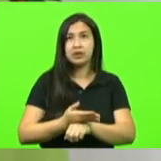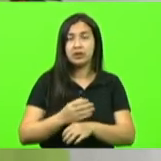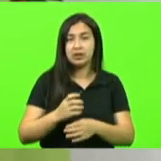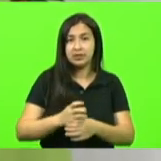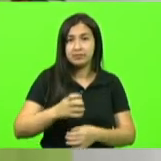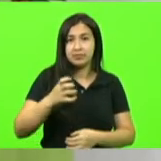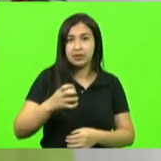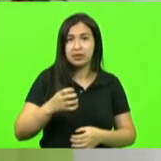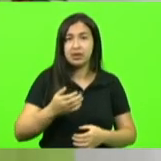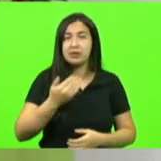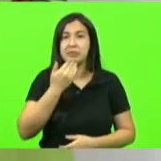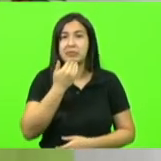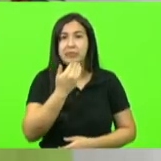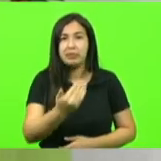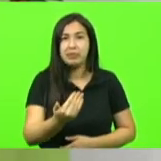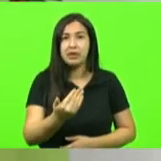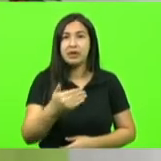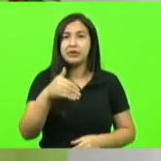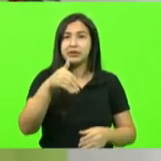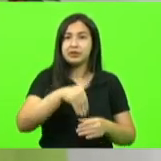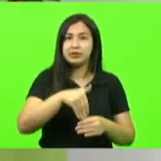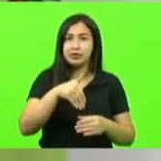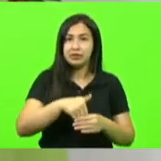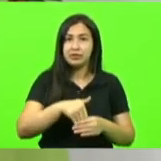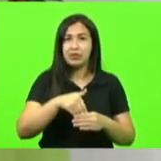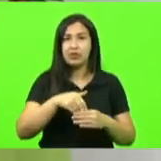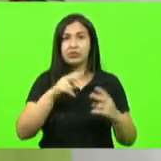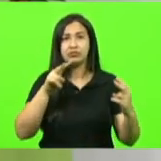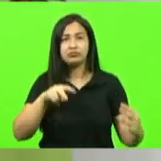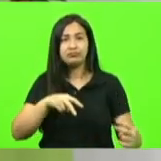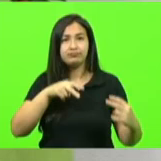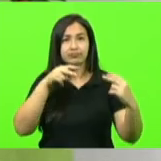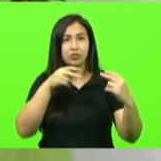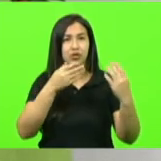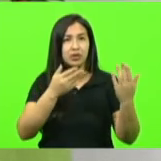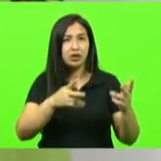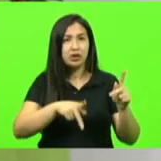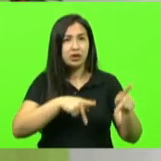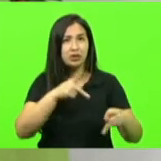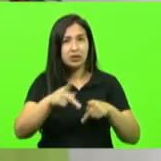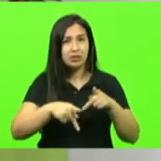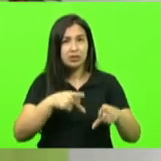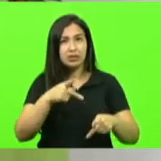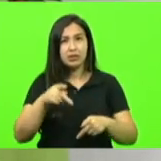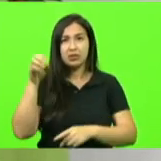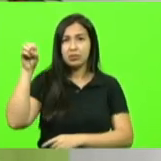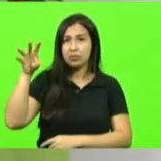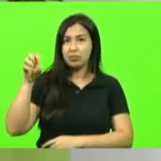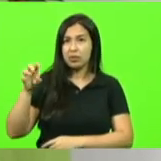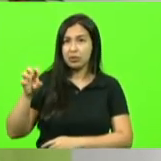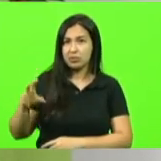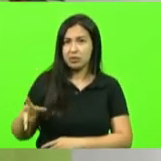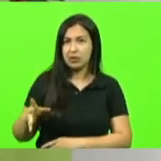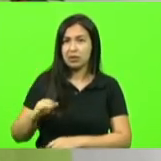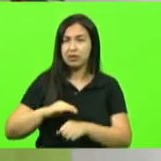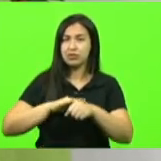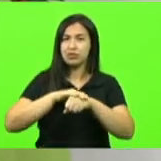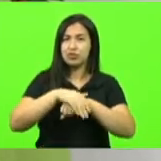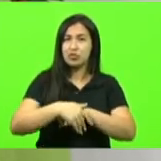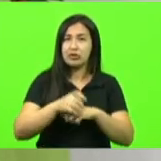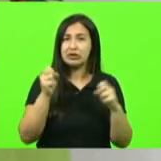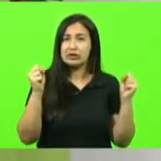pedindo voto olhando na cara do eleitor numa sinaleira à noite um frio danado